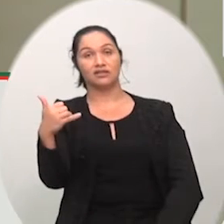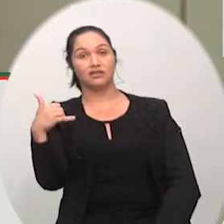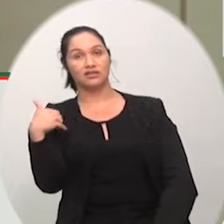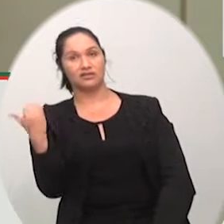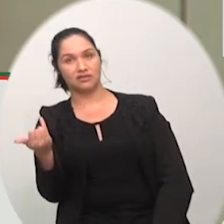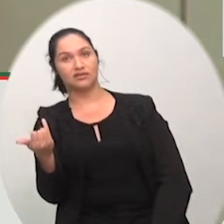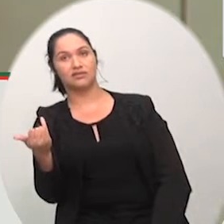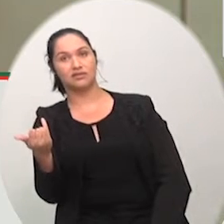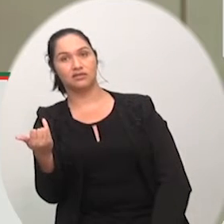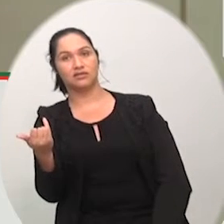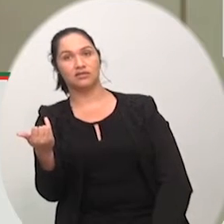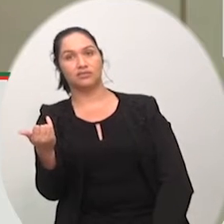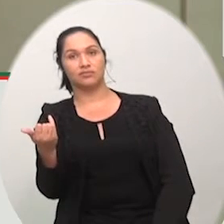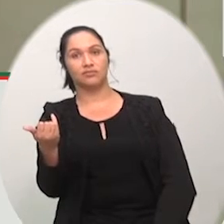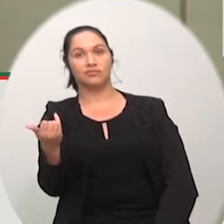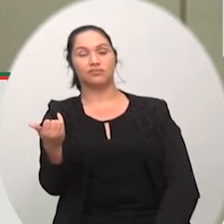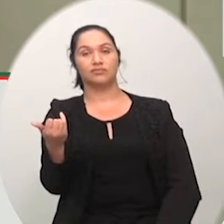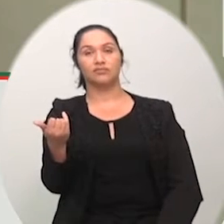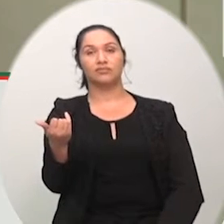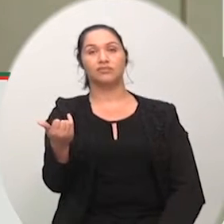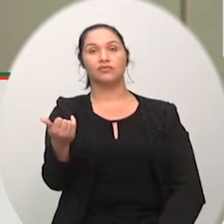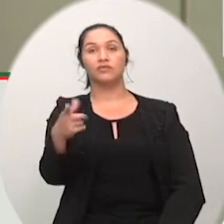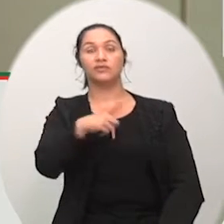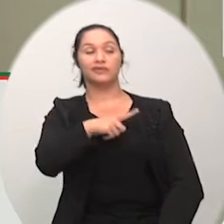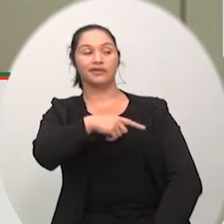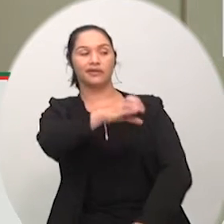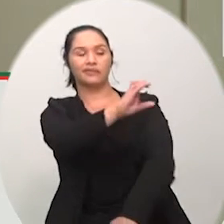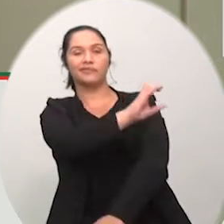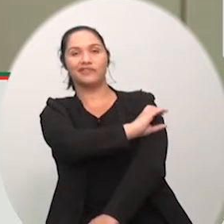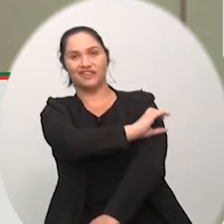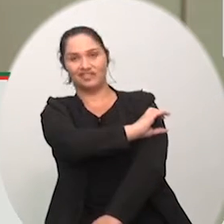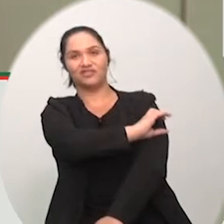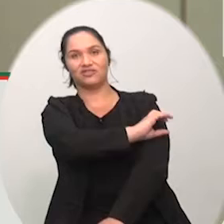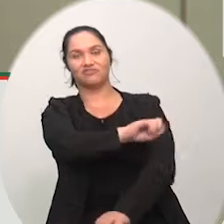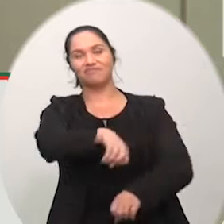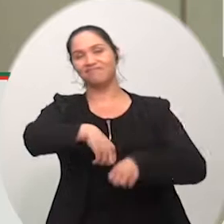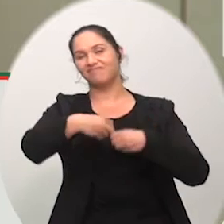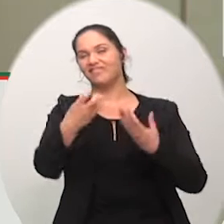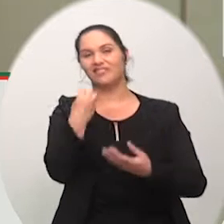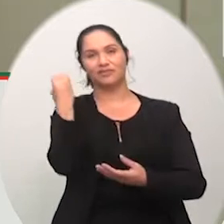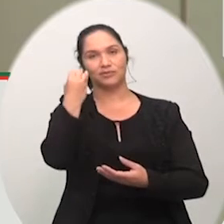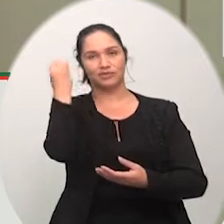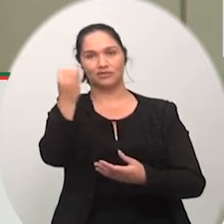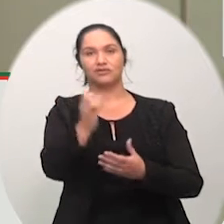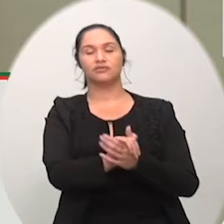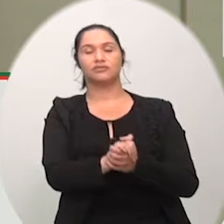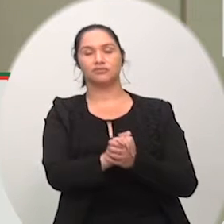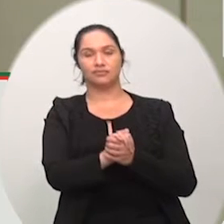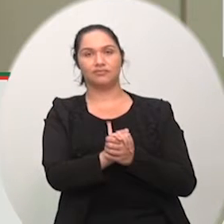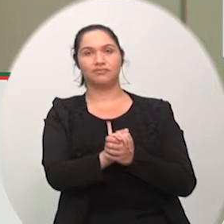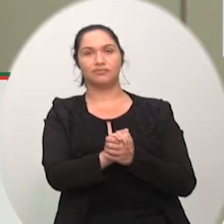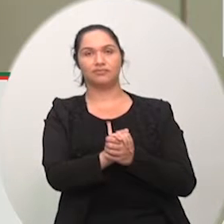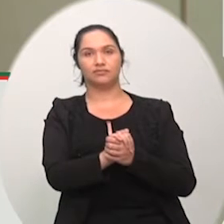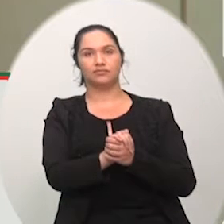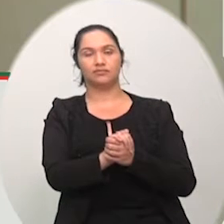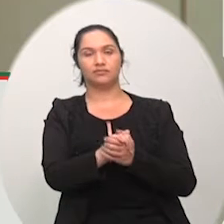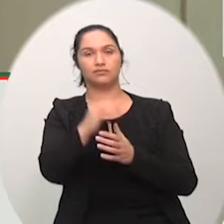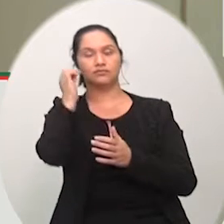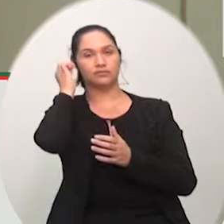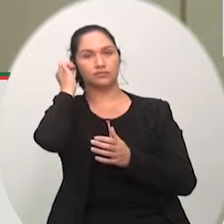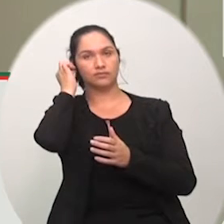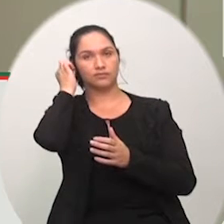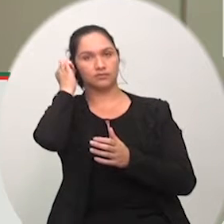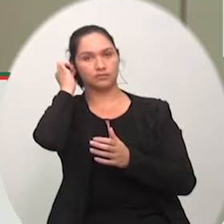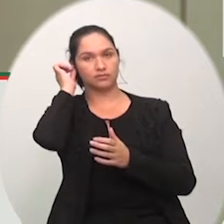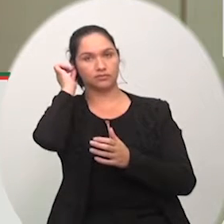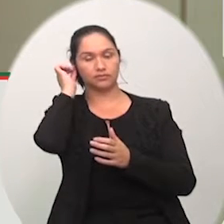transformada em creche portanto é um lance um lance muito é um